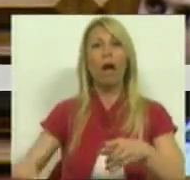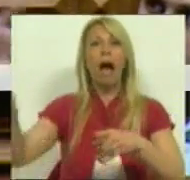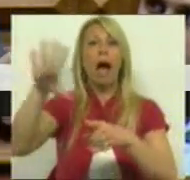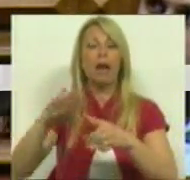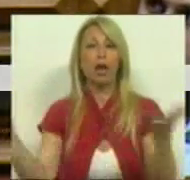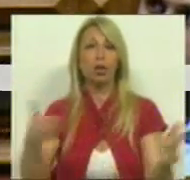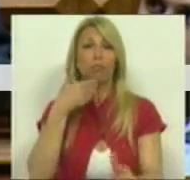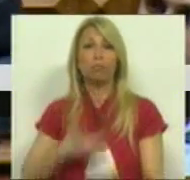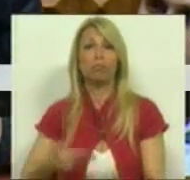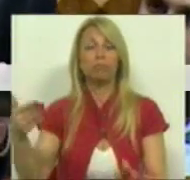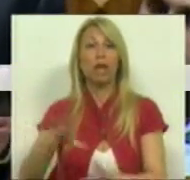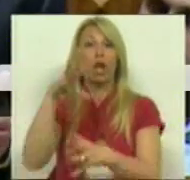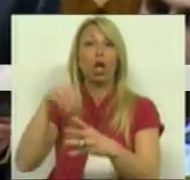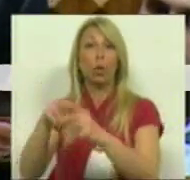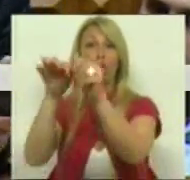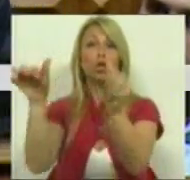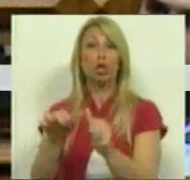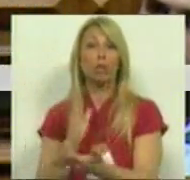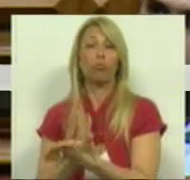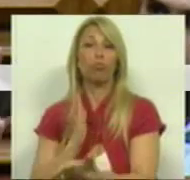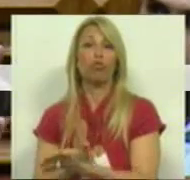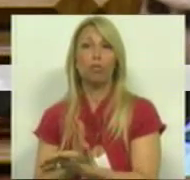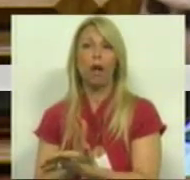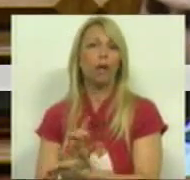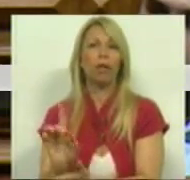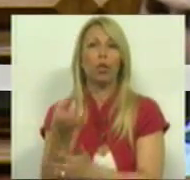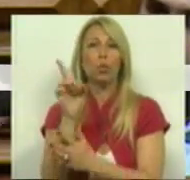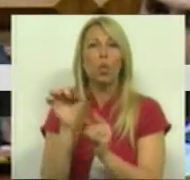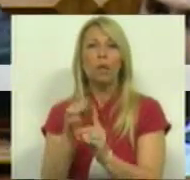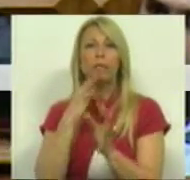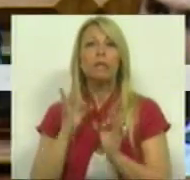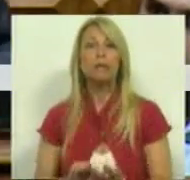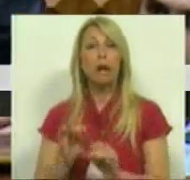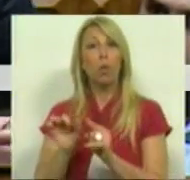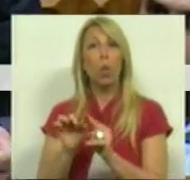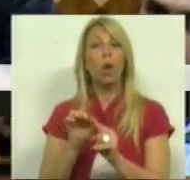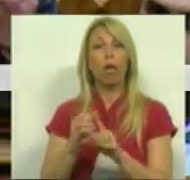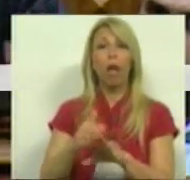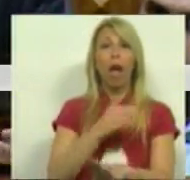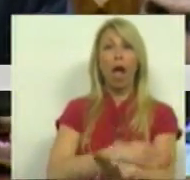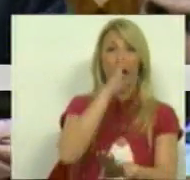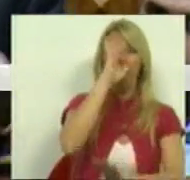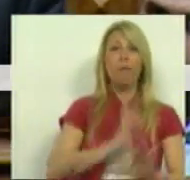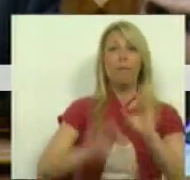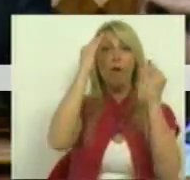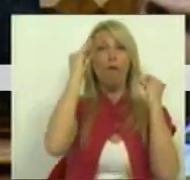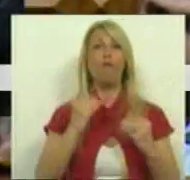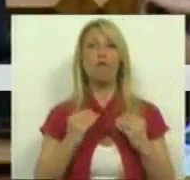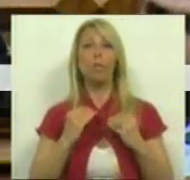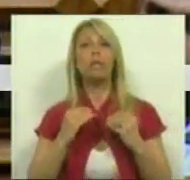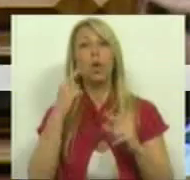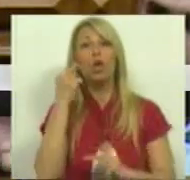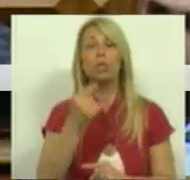incluindo no sistema escolar, e não exatamente naquilo para a qual tiveram uma preparação específica e